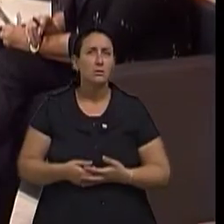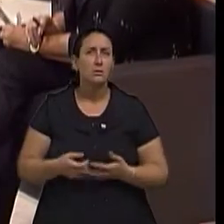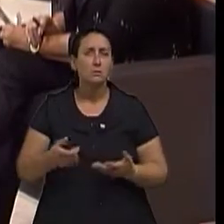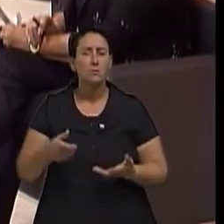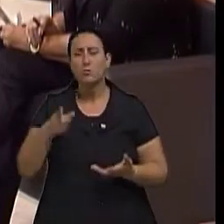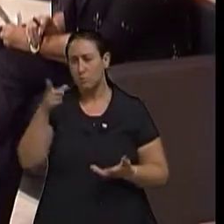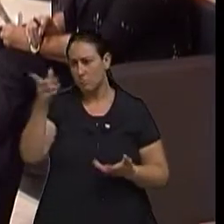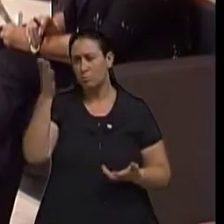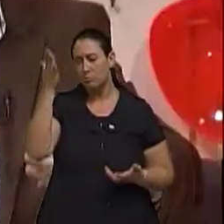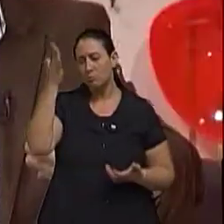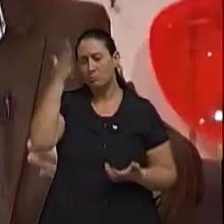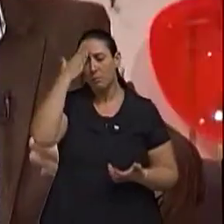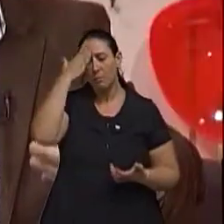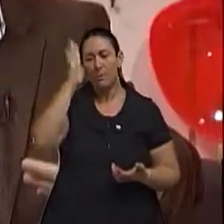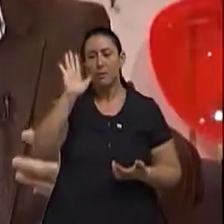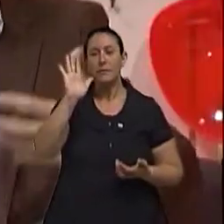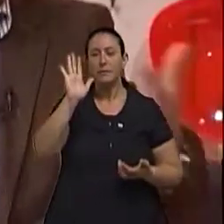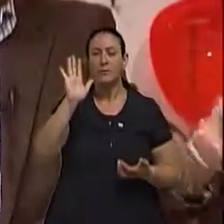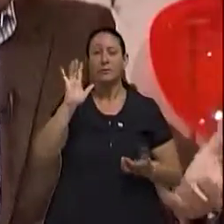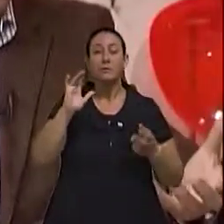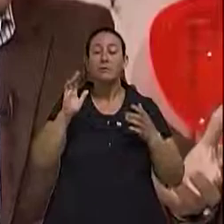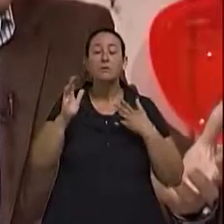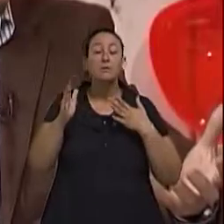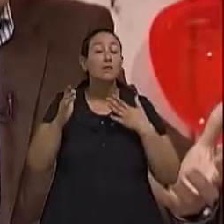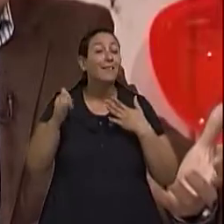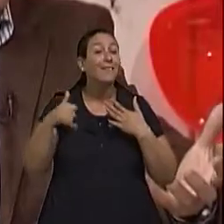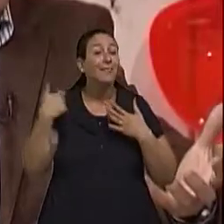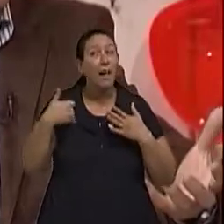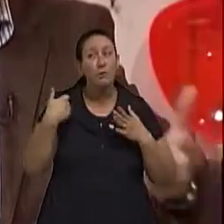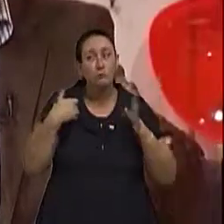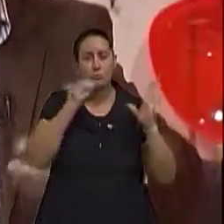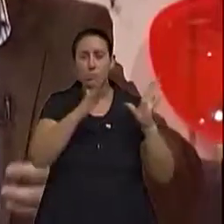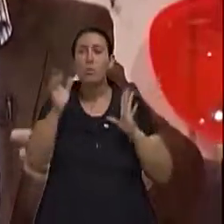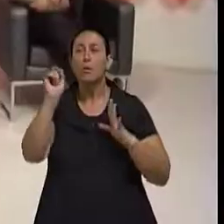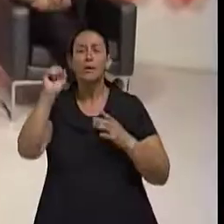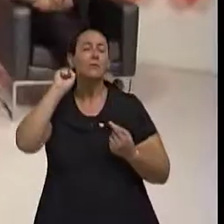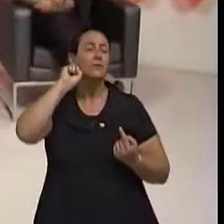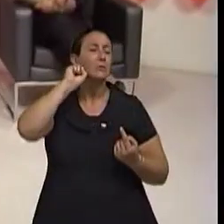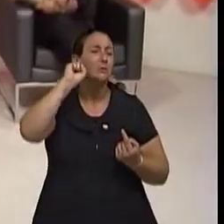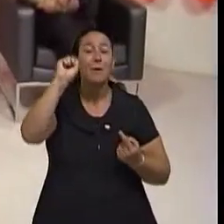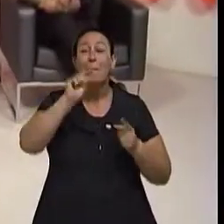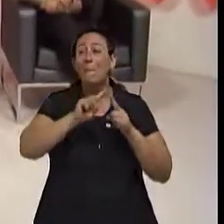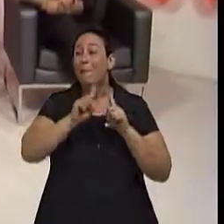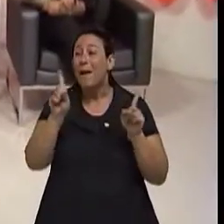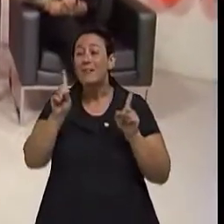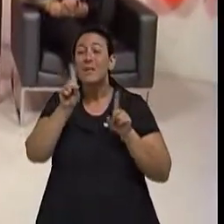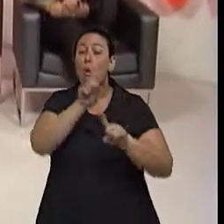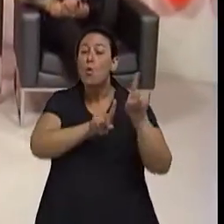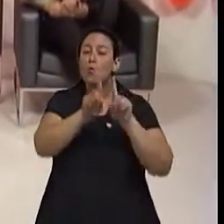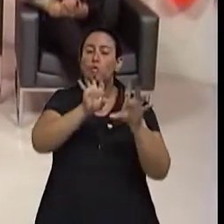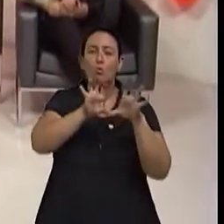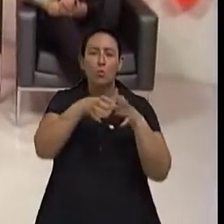Tu deve saber, assim, né? Que é a questão que envolve todas as idades, o suicídio, mas especialmente em alguns grupos.